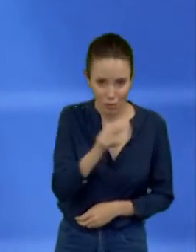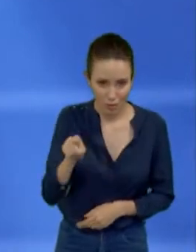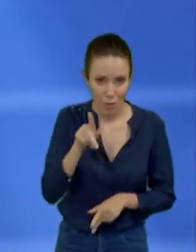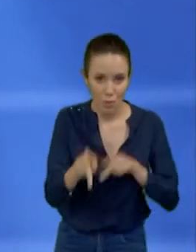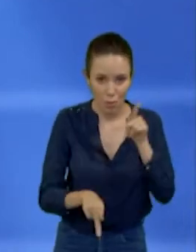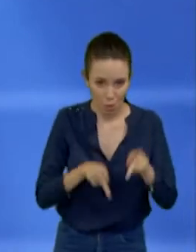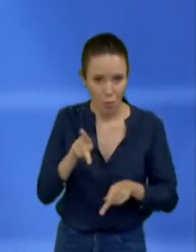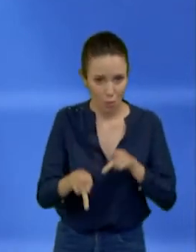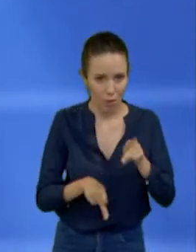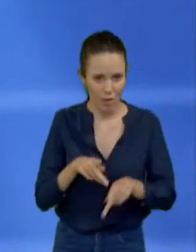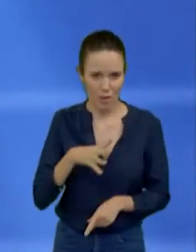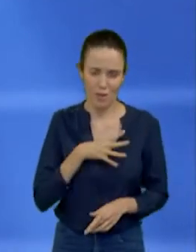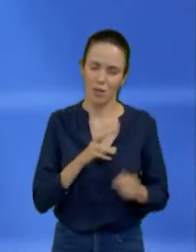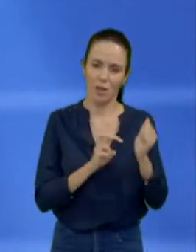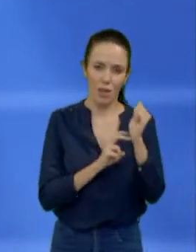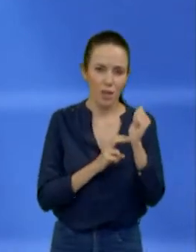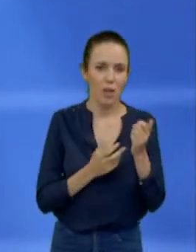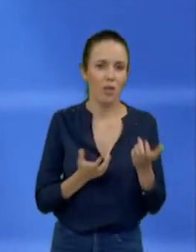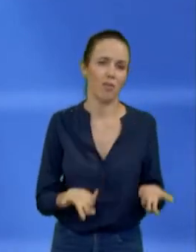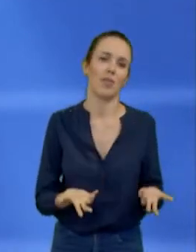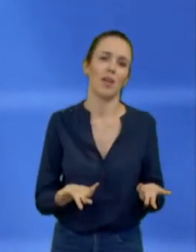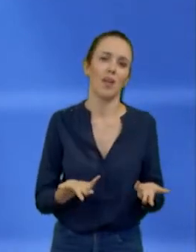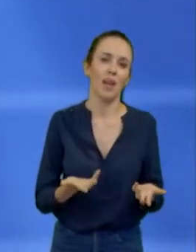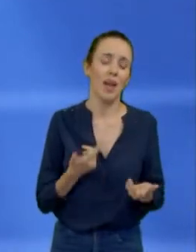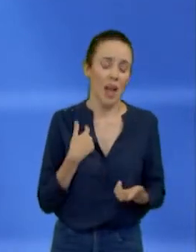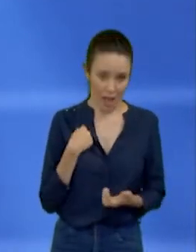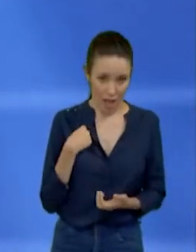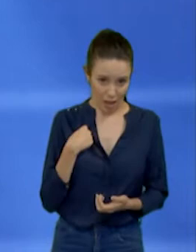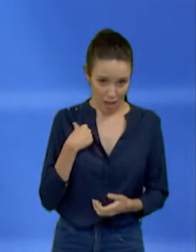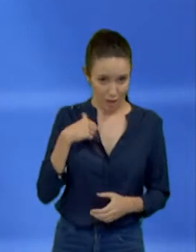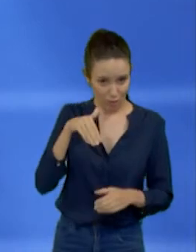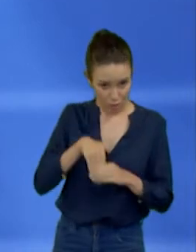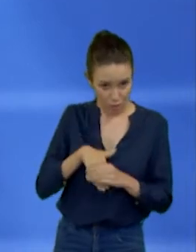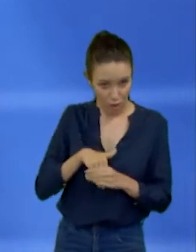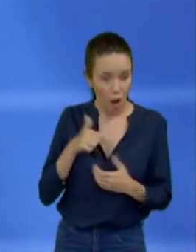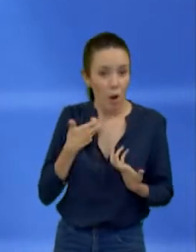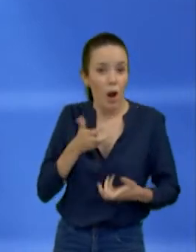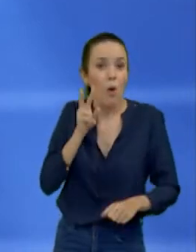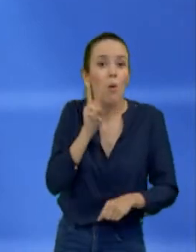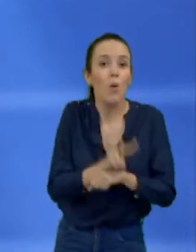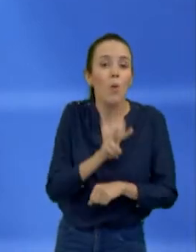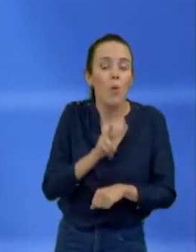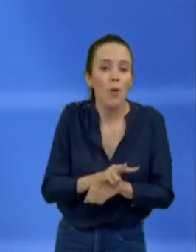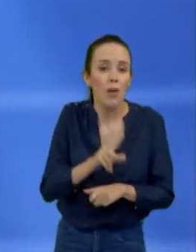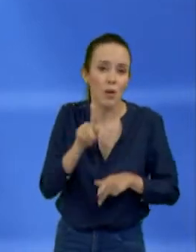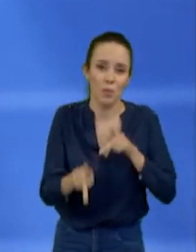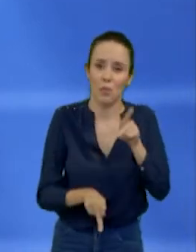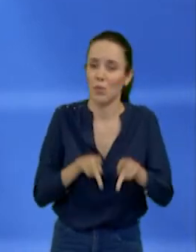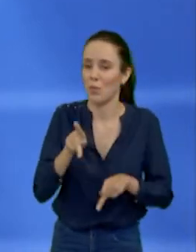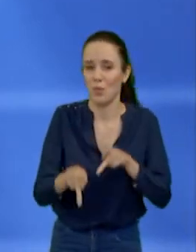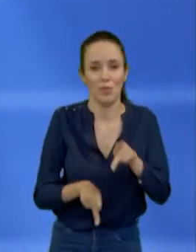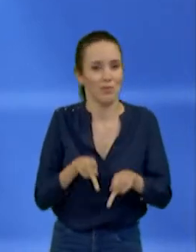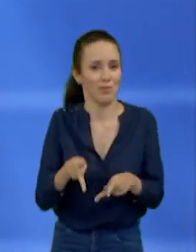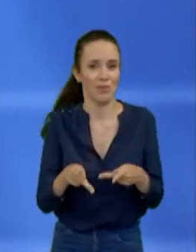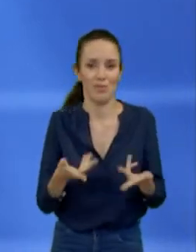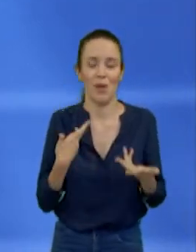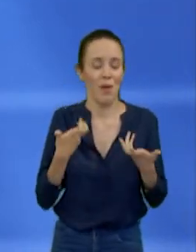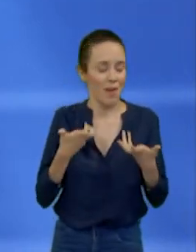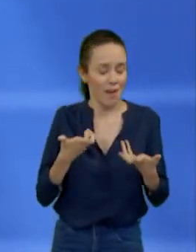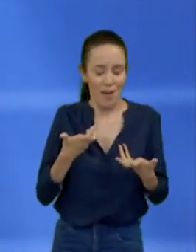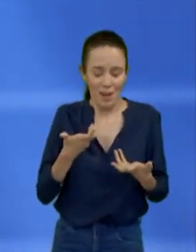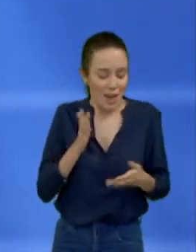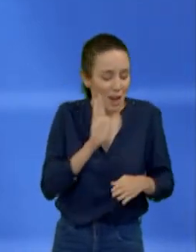bandeira, a gente quer cuidar de pessoas, a gente quer cuidar de jovens, a gente quer dar norte para as pessoas. A